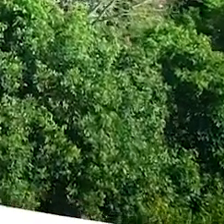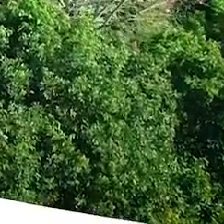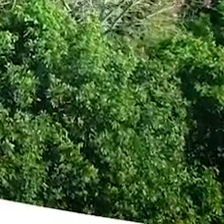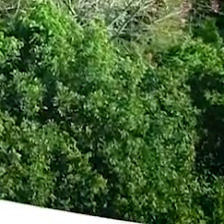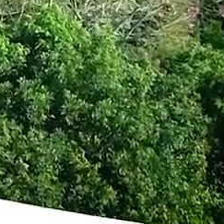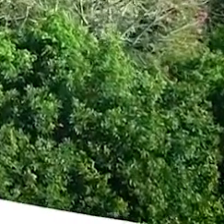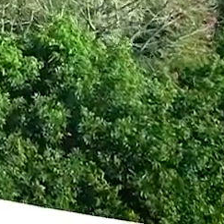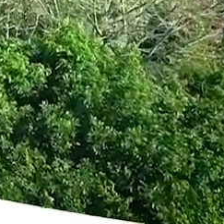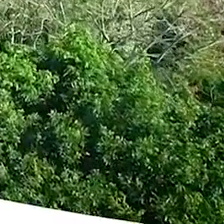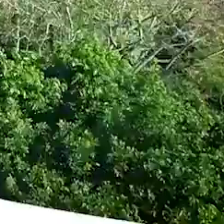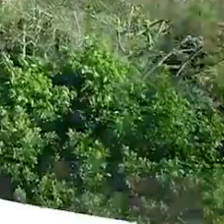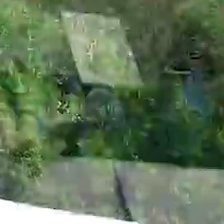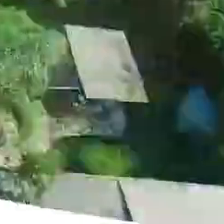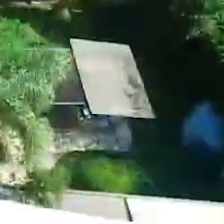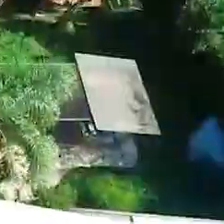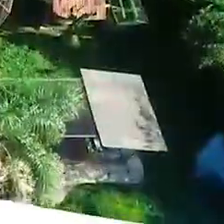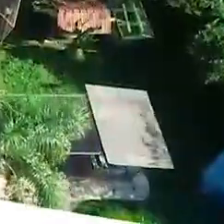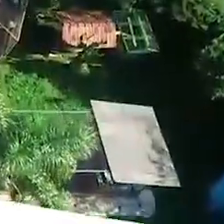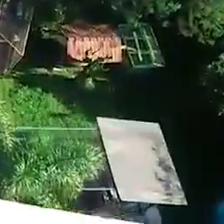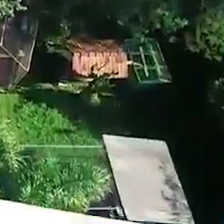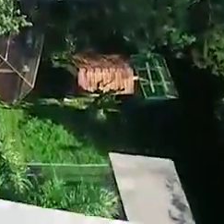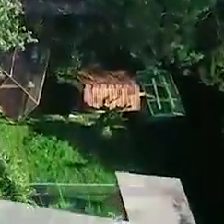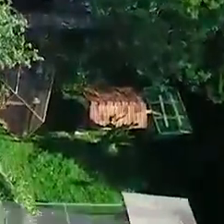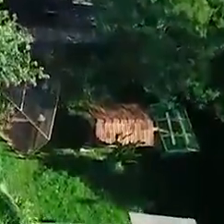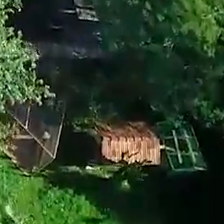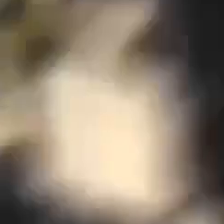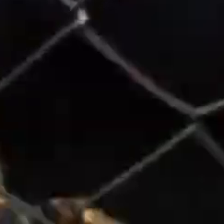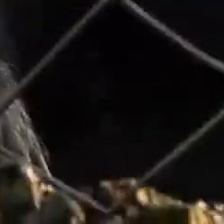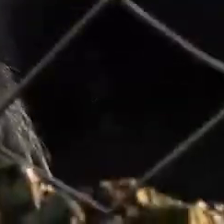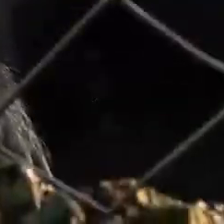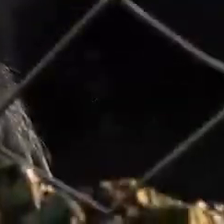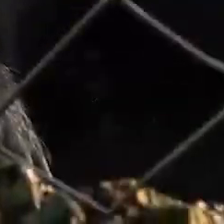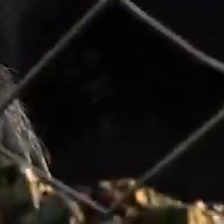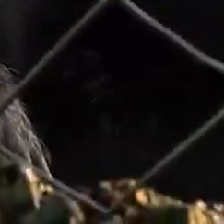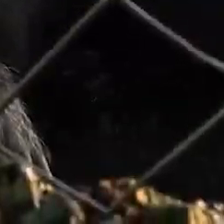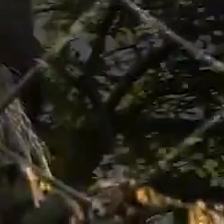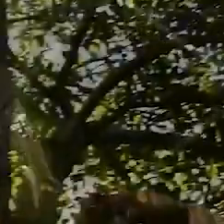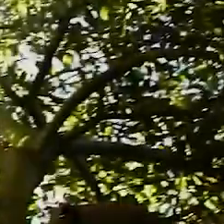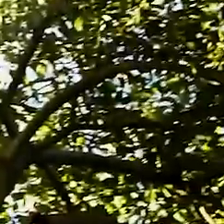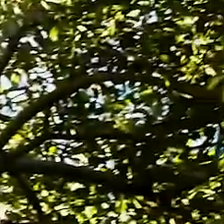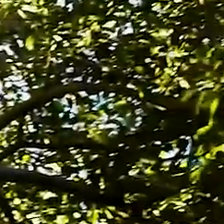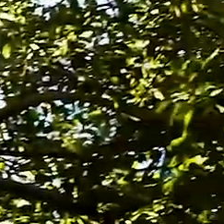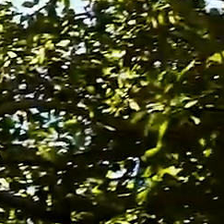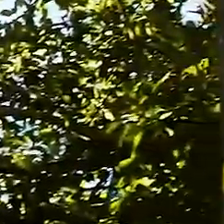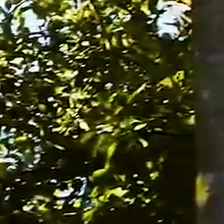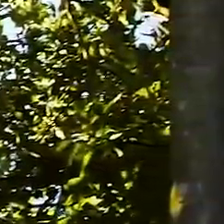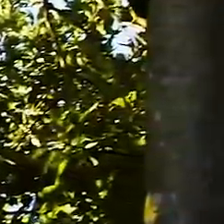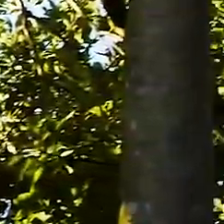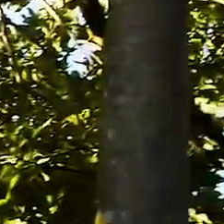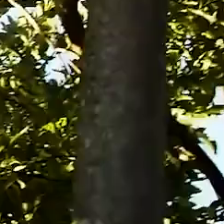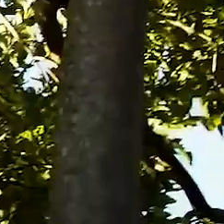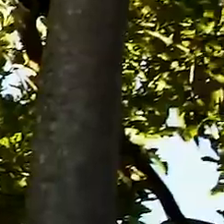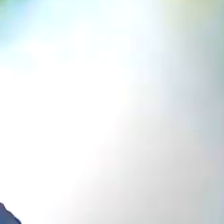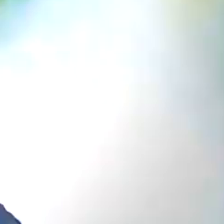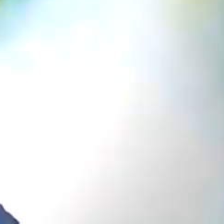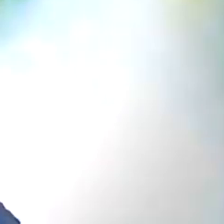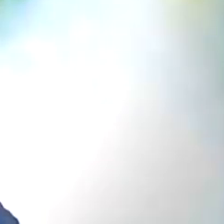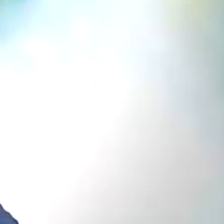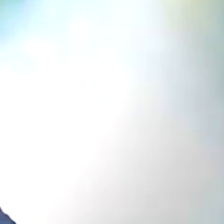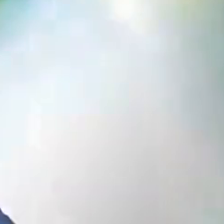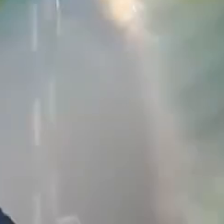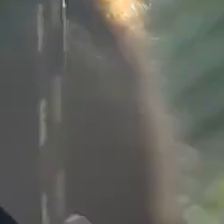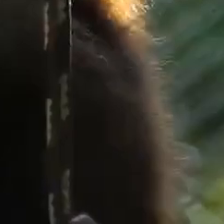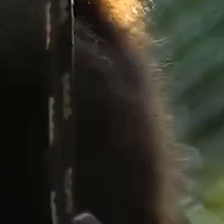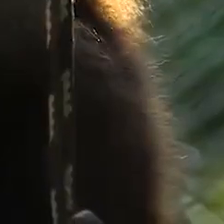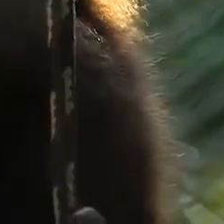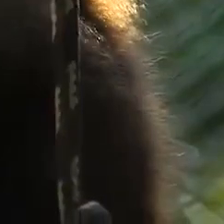Projeto Primaves em Bela Vista, um lugar para animais silvestres vítimas de captura, crescidos longe de seu habitat natural.